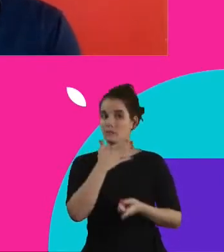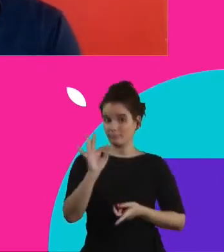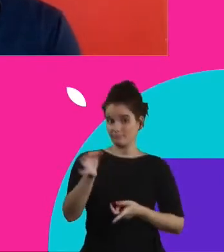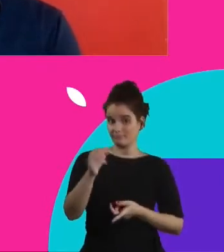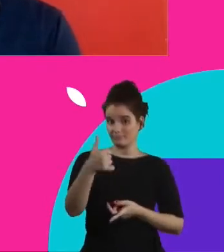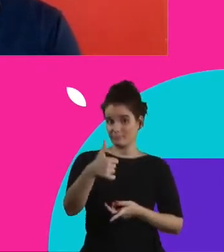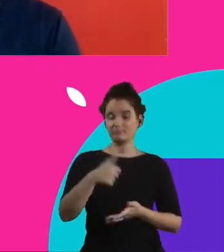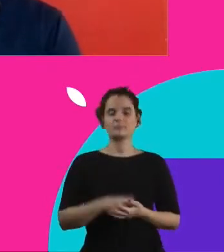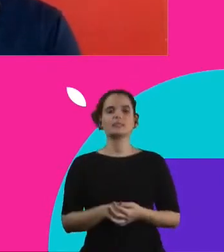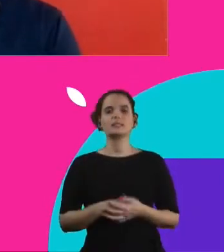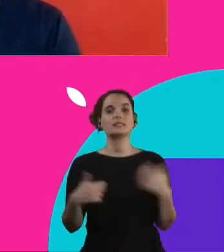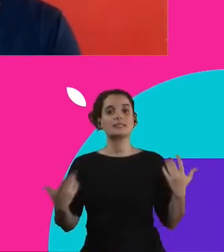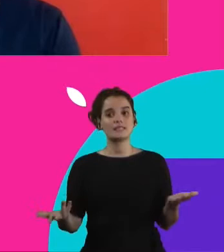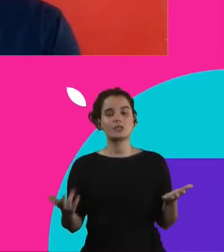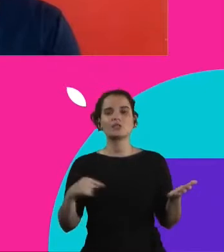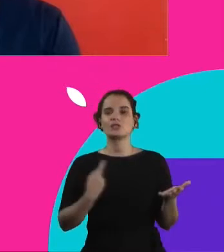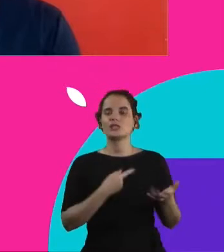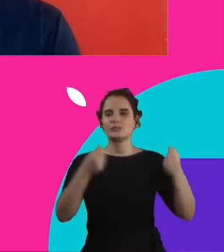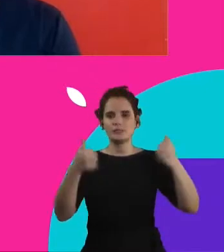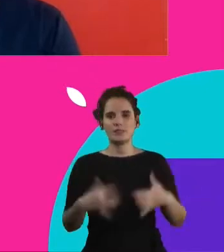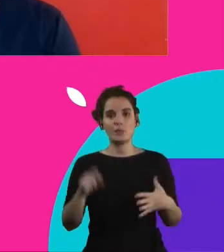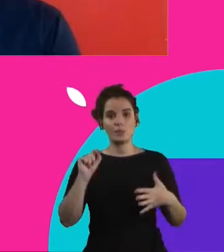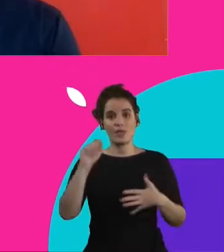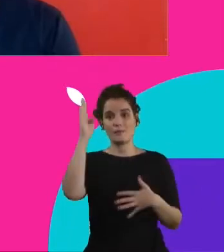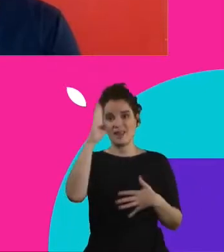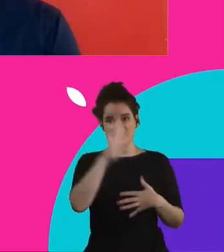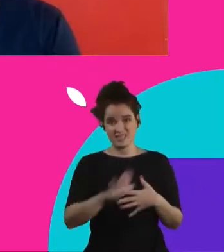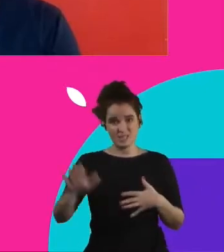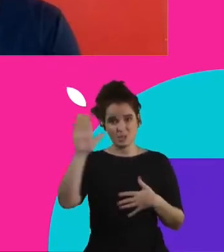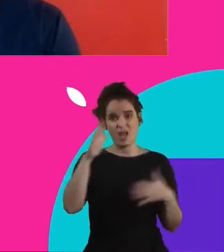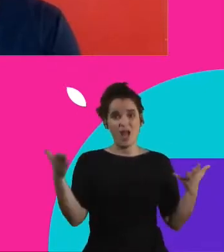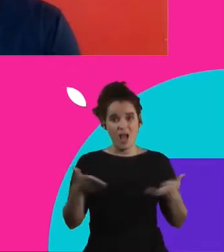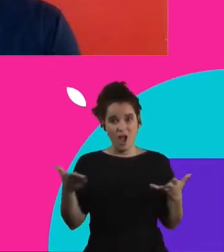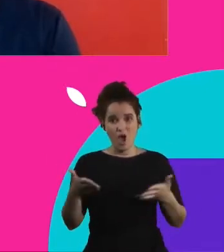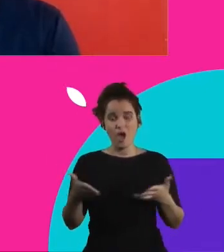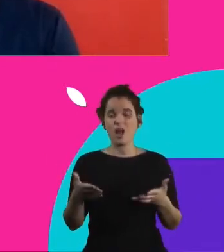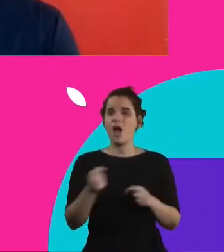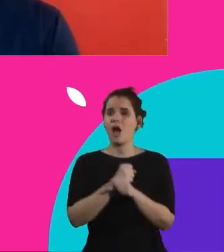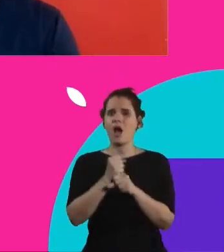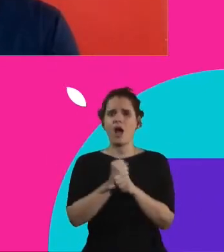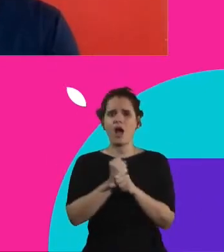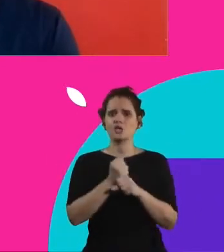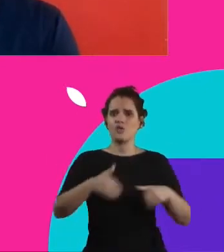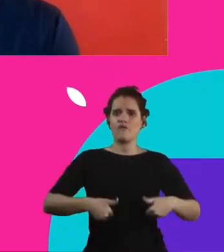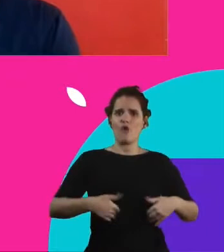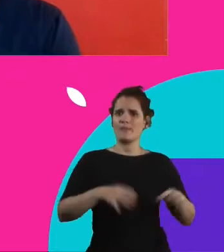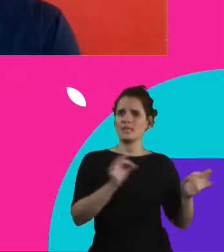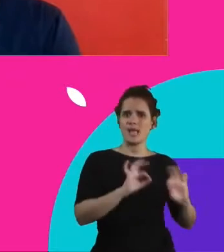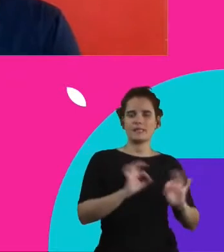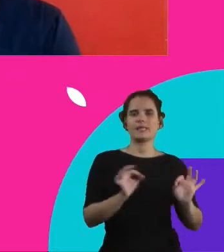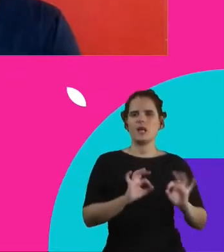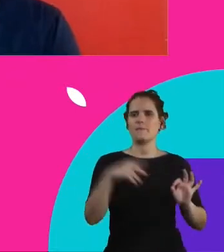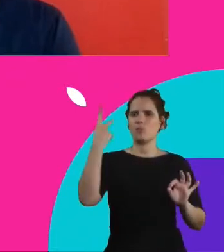Bom, a gente está falando aí, né, do Brasil voltando ao mapa da fome, depois de muitos e muitos anos aí de atuação de